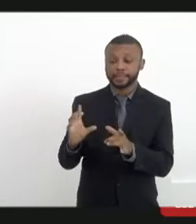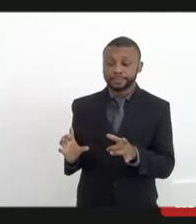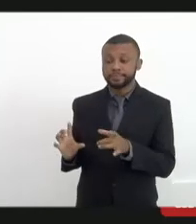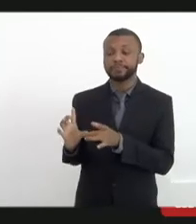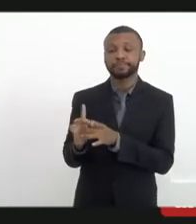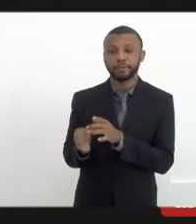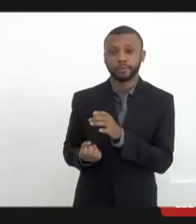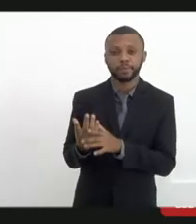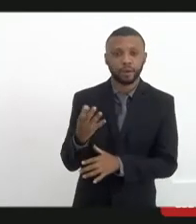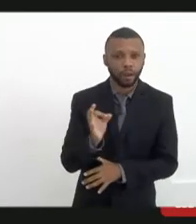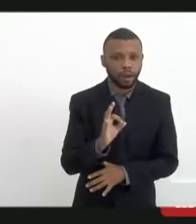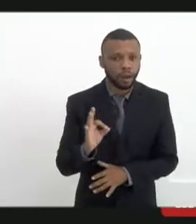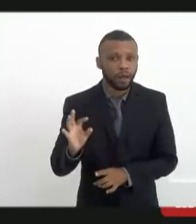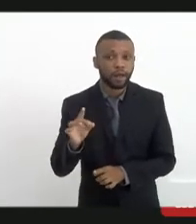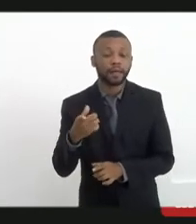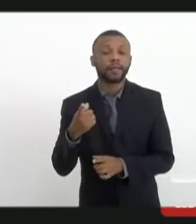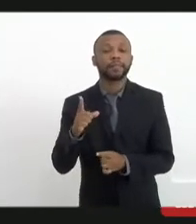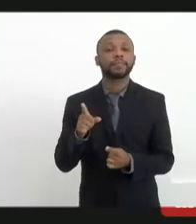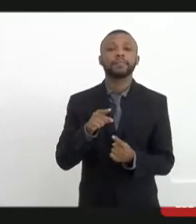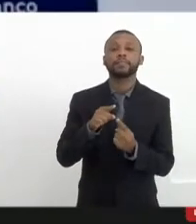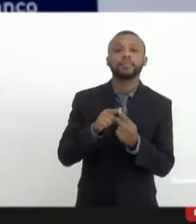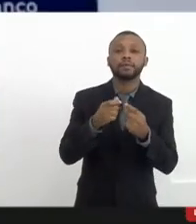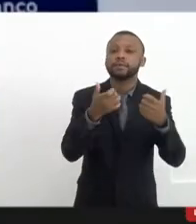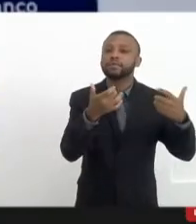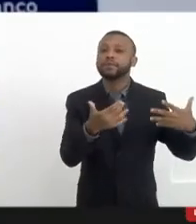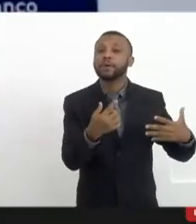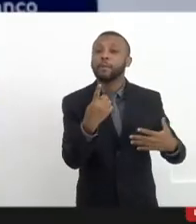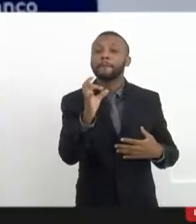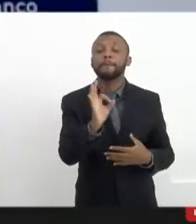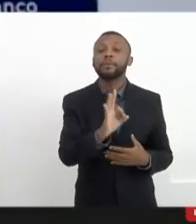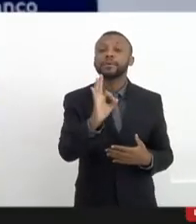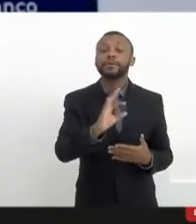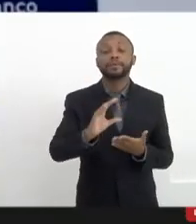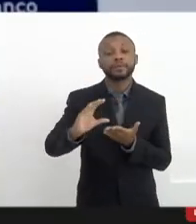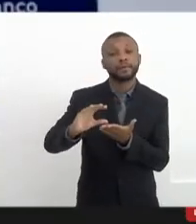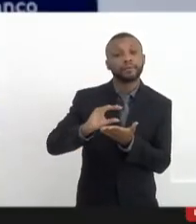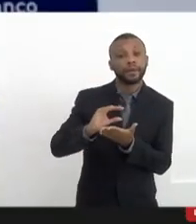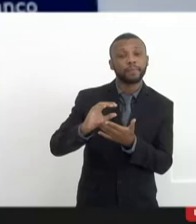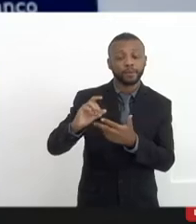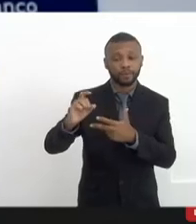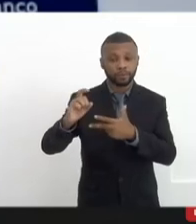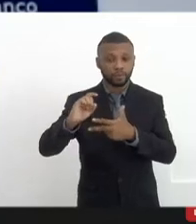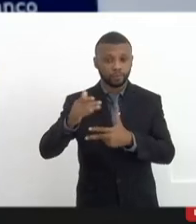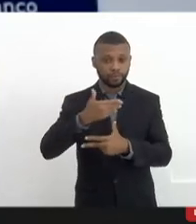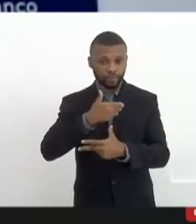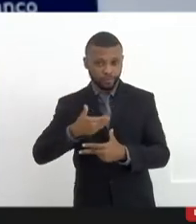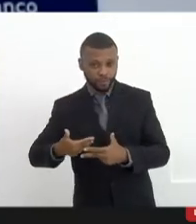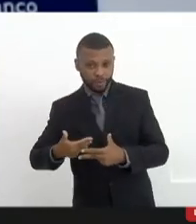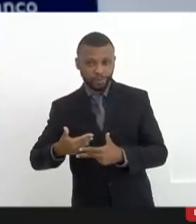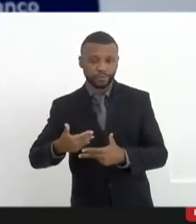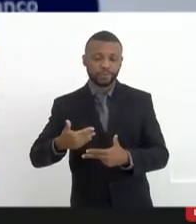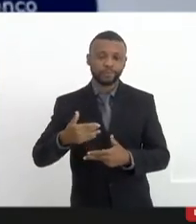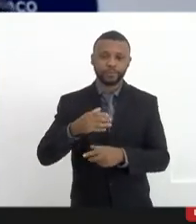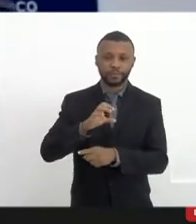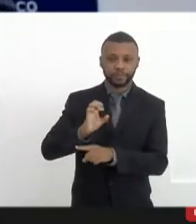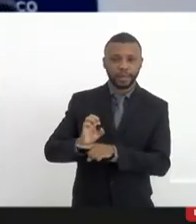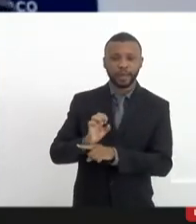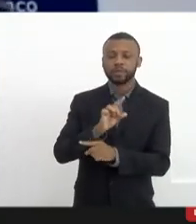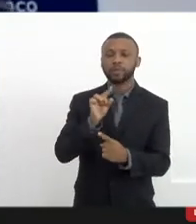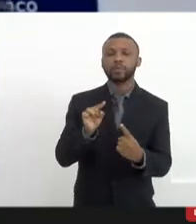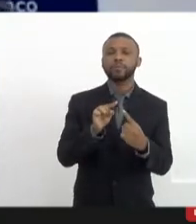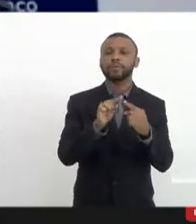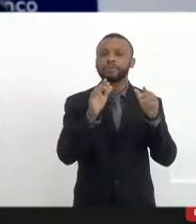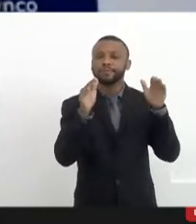determina que 1% das verbas do Poder Executivo estadual seja direcionada à